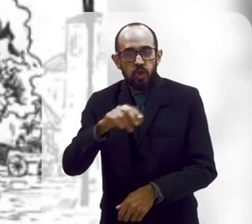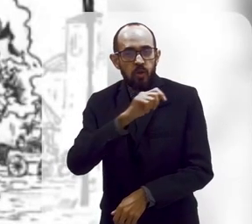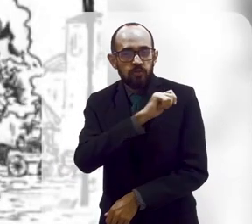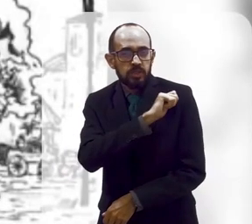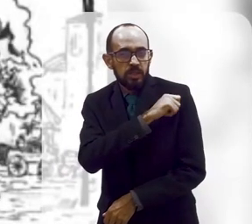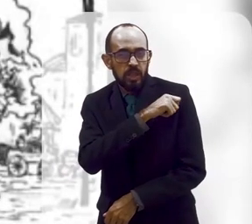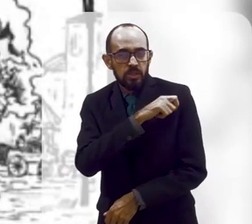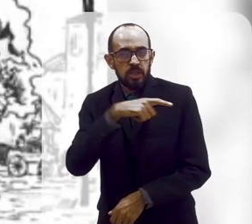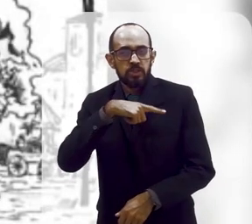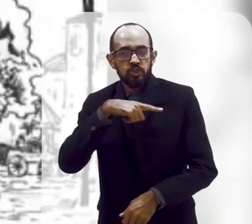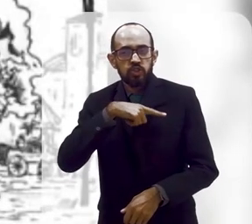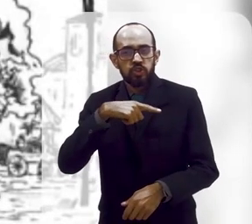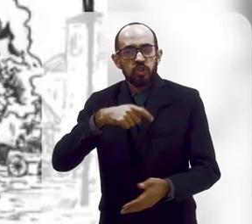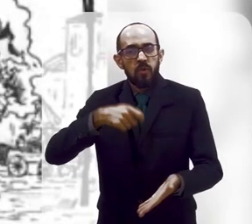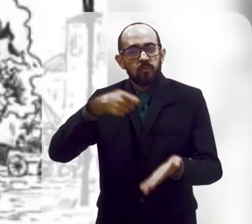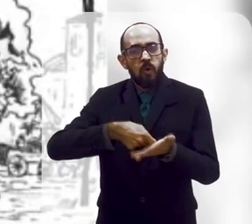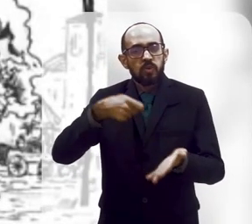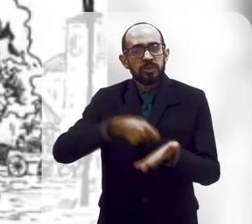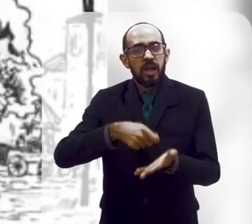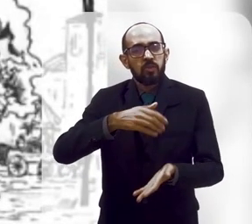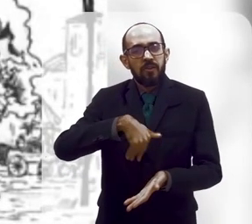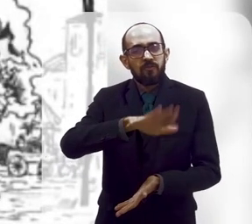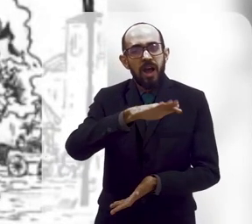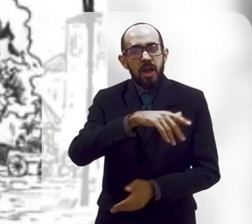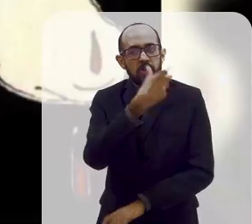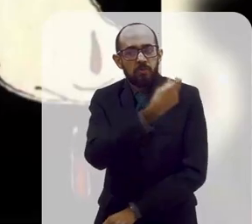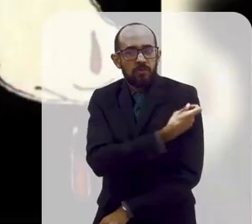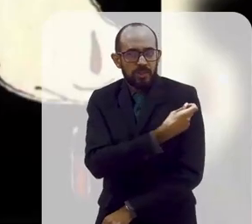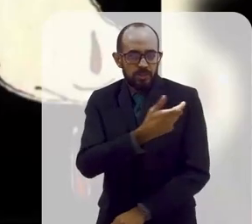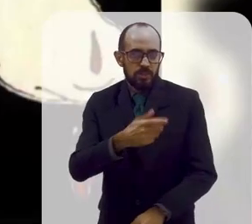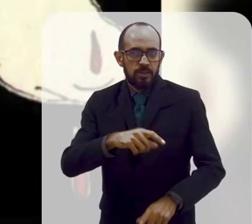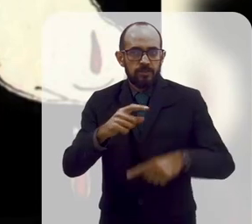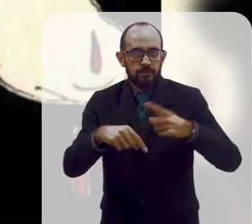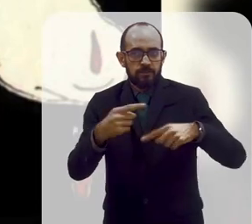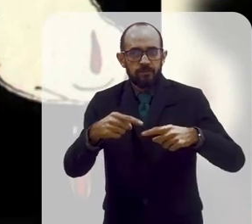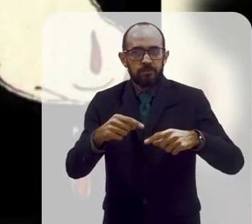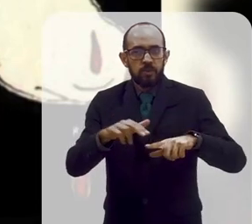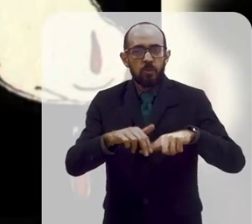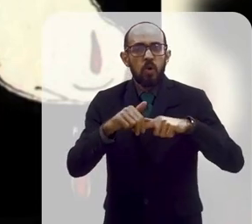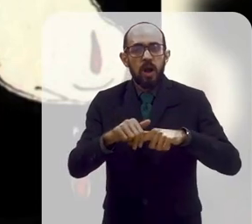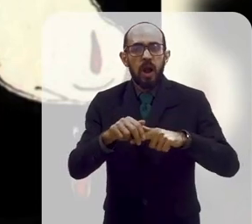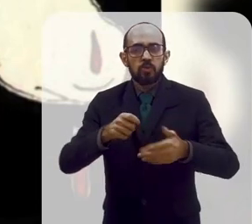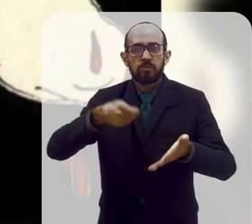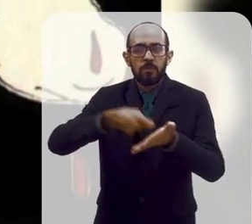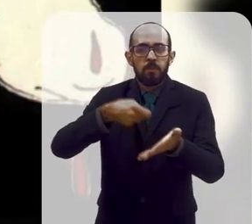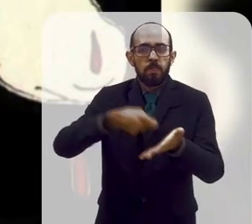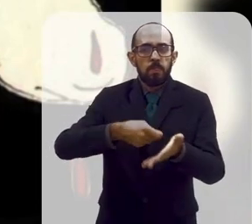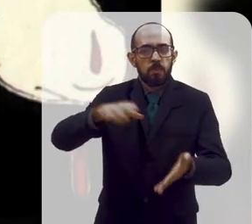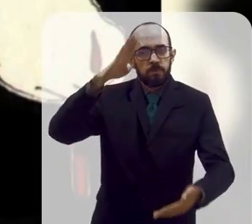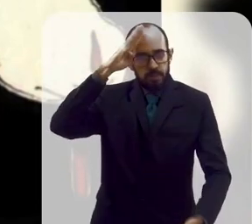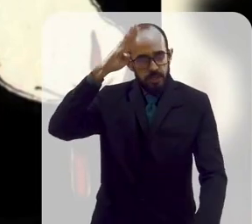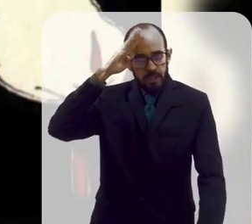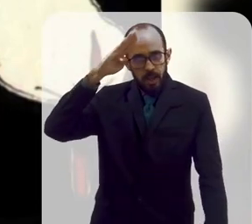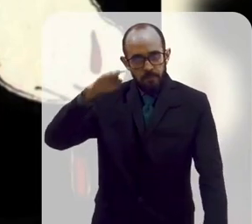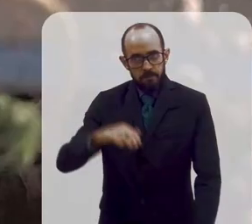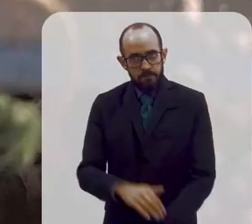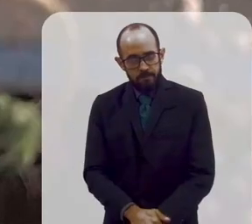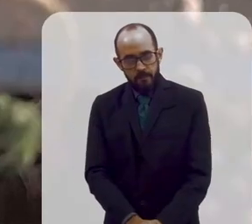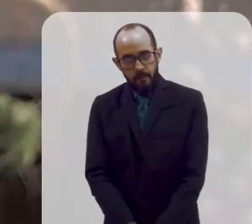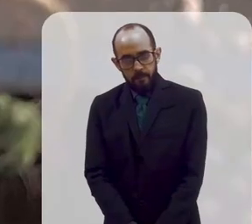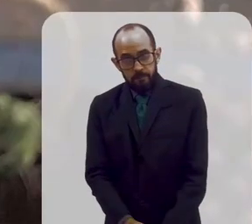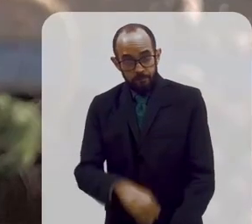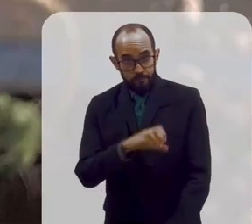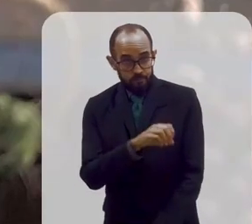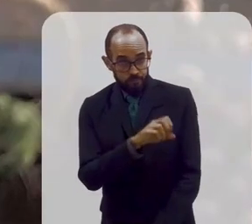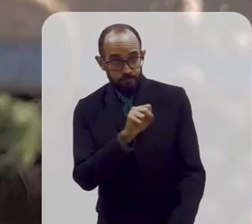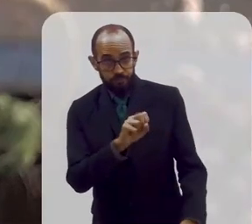campanha. Elas eram efetivamente esforçadas a tomar vacina e a partir de uma repressão militarizada. O